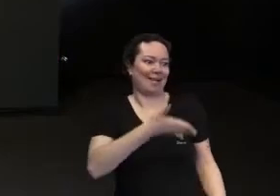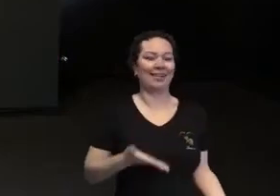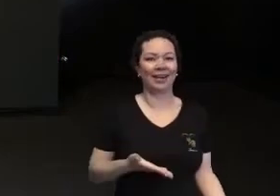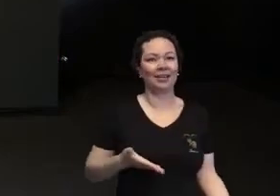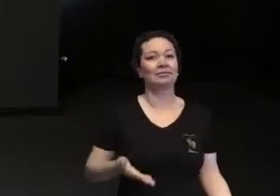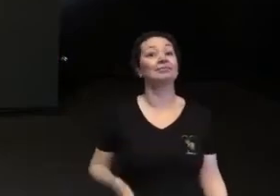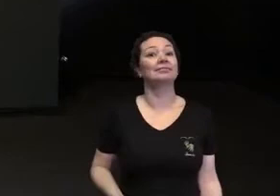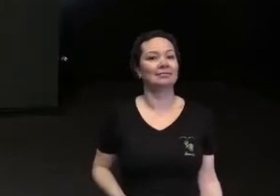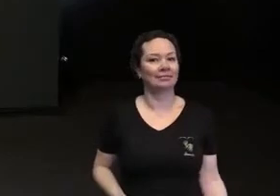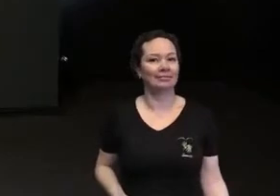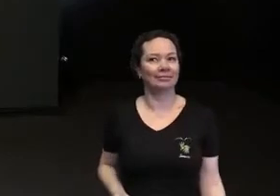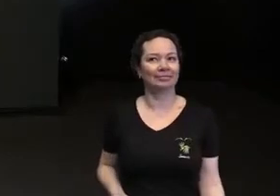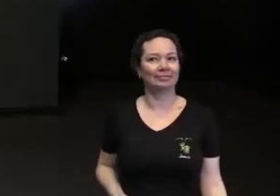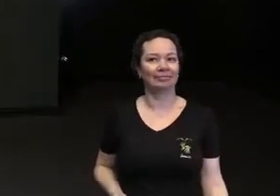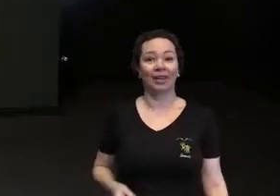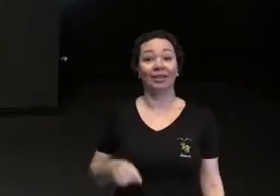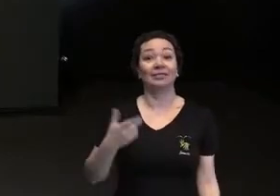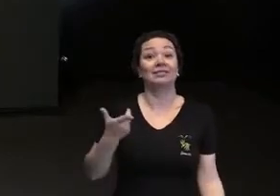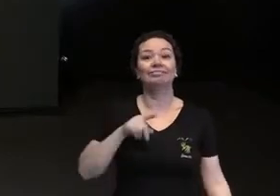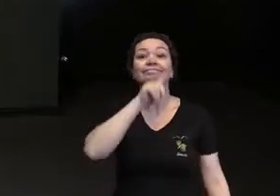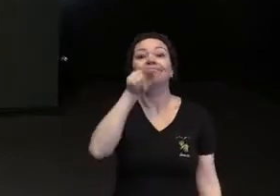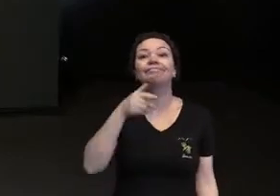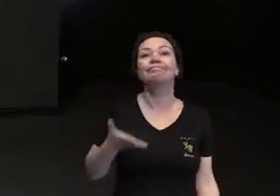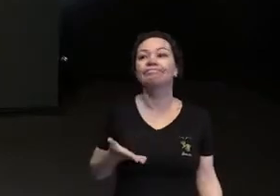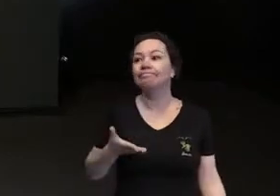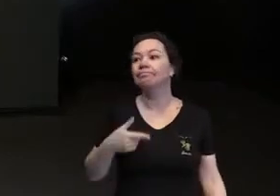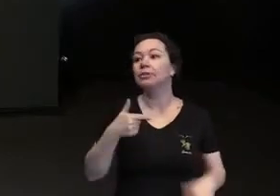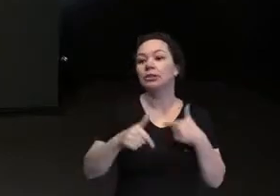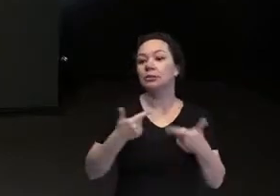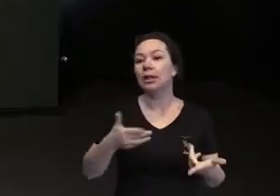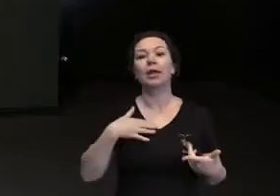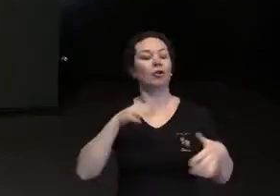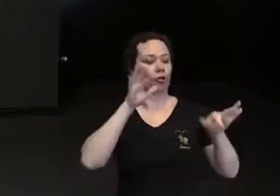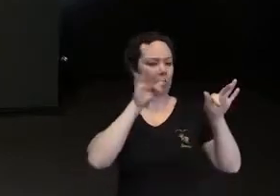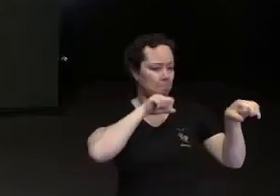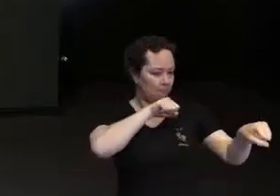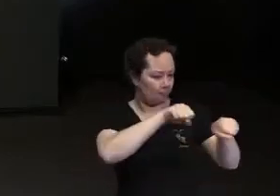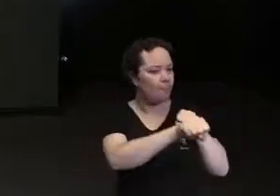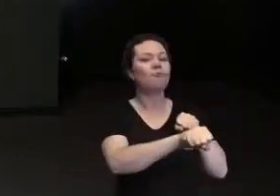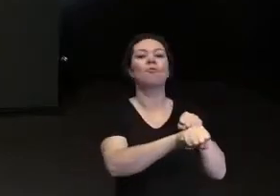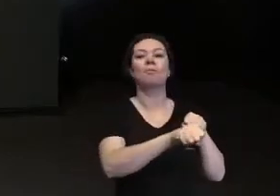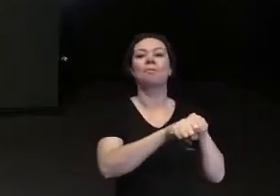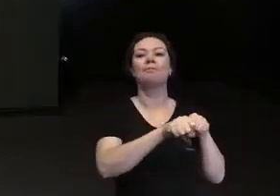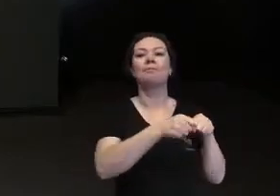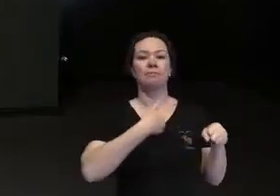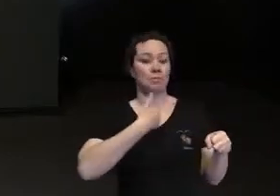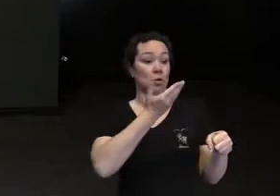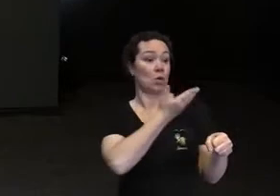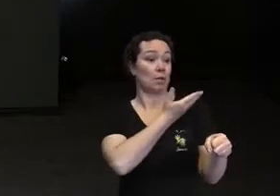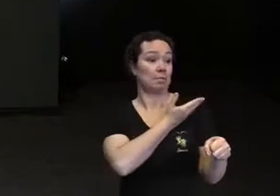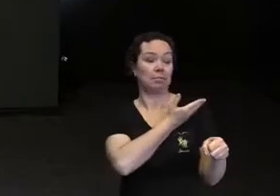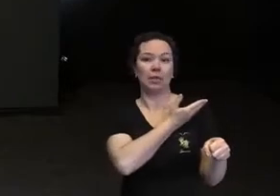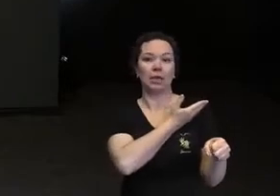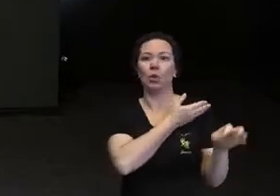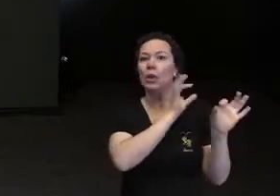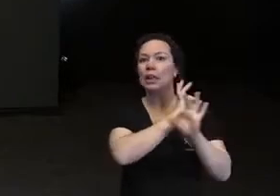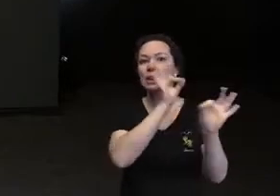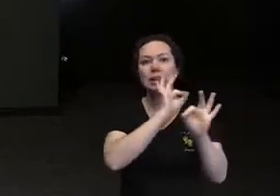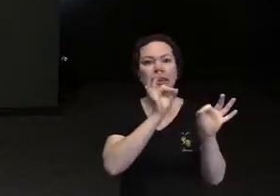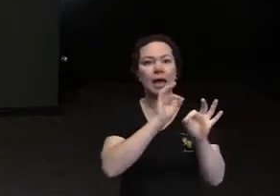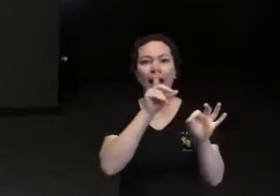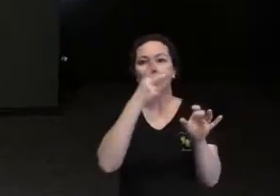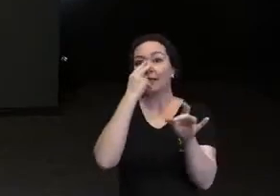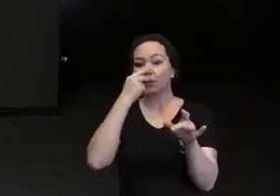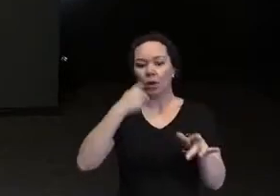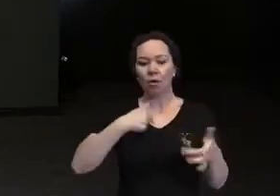aí, gente, não vinha, acabei a faculdade, meus amigos que não fizeram a metade do que eu fiz,